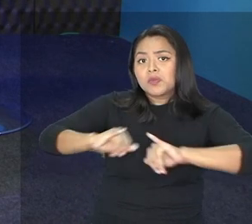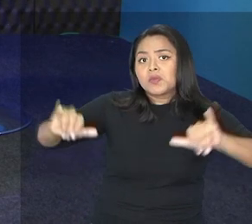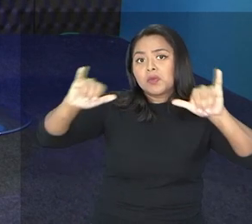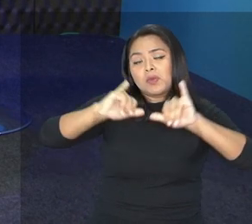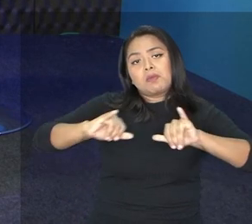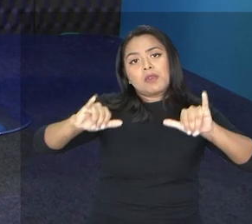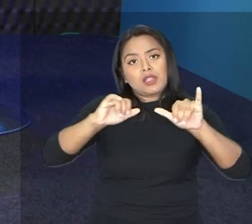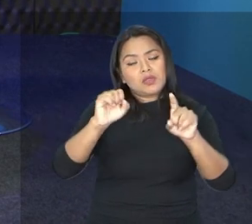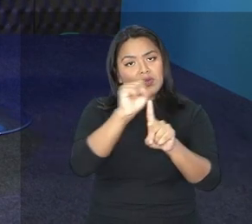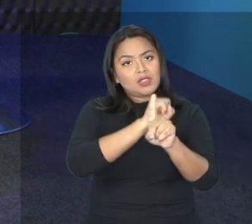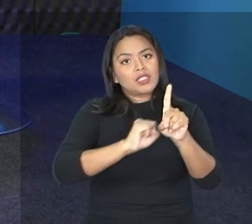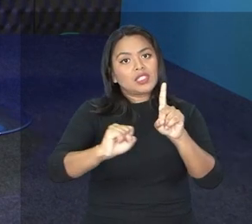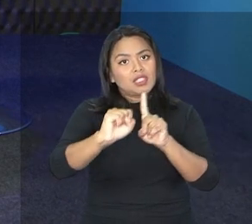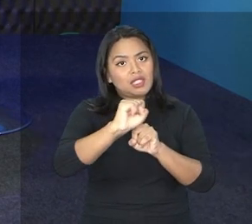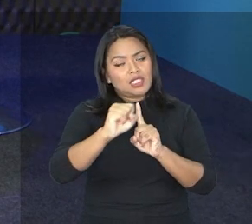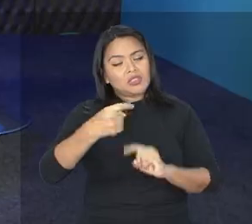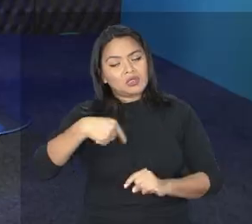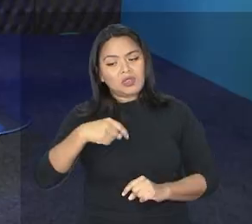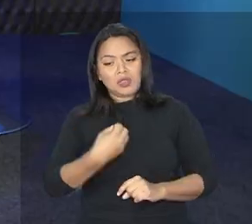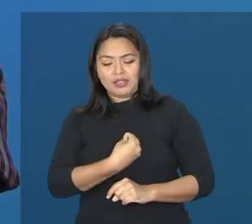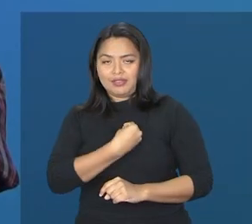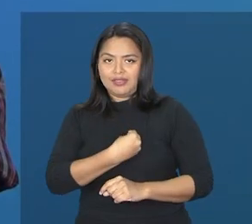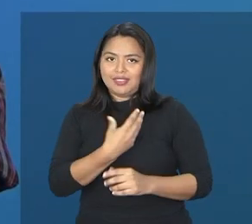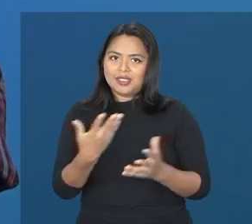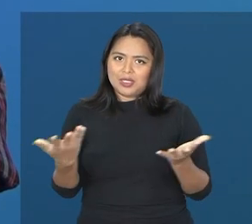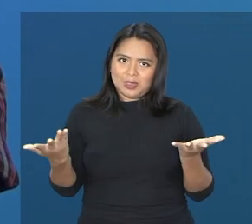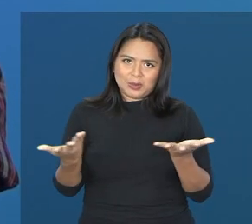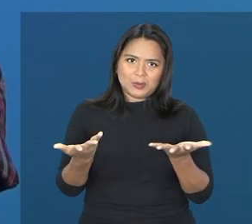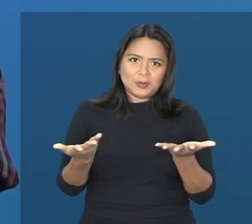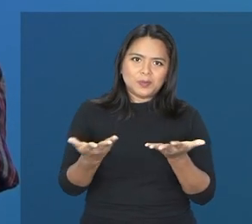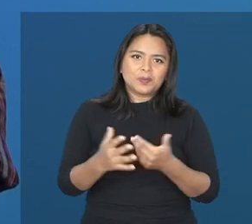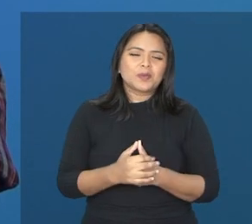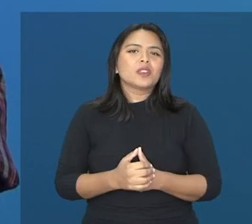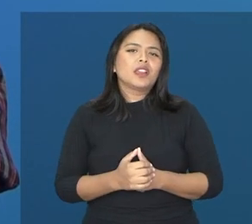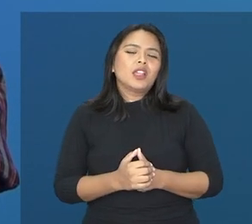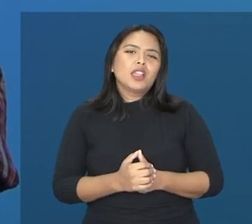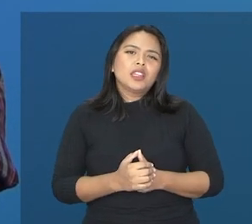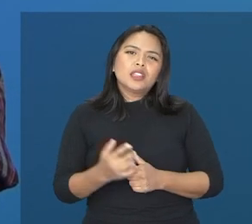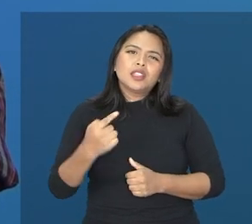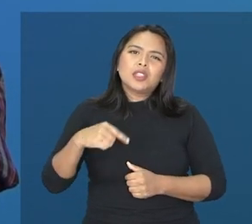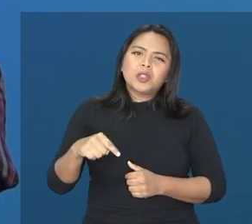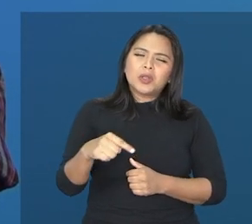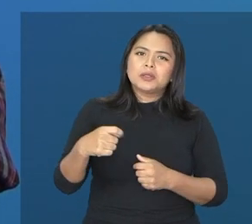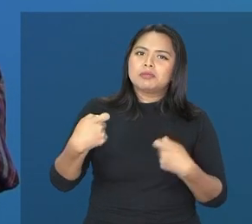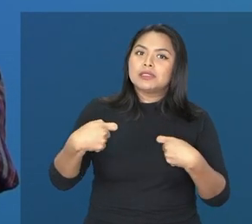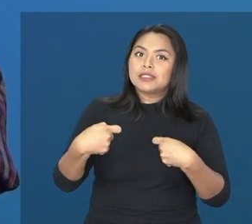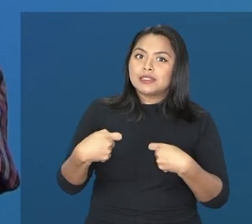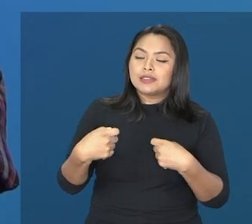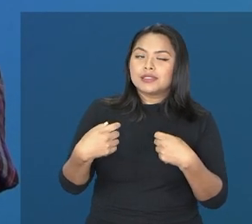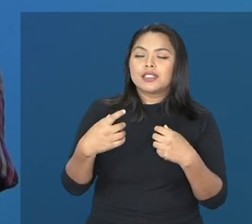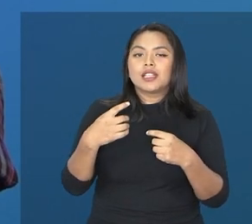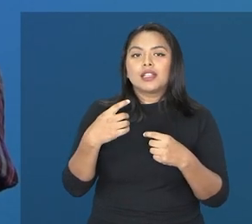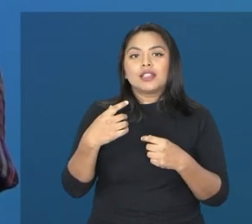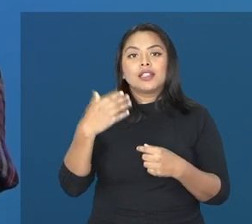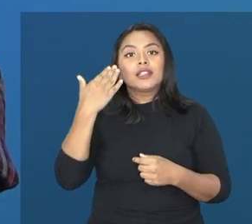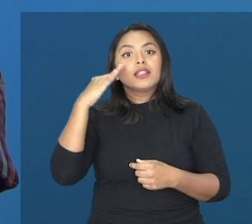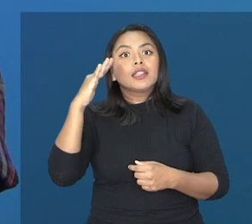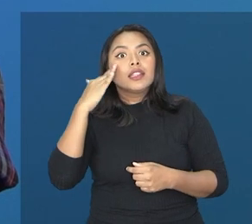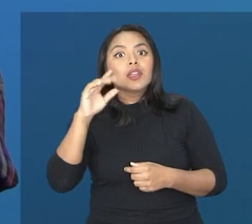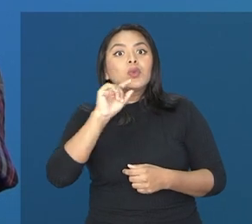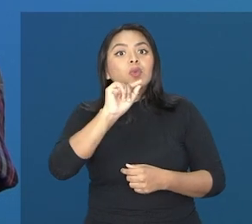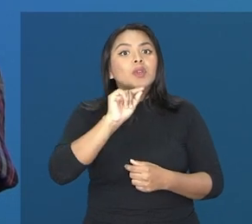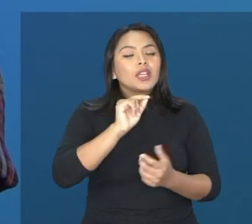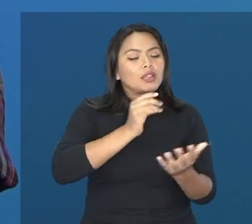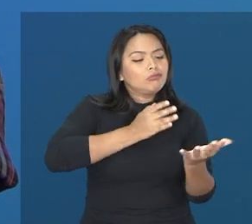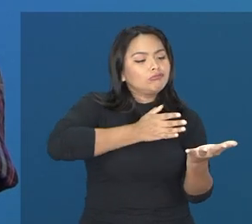na qual a gente está inserido. Então, seria interessante a gente frisar aqui que essas